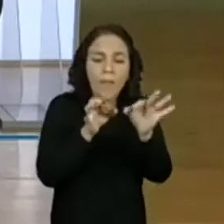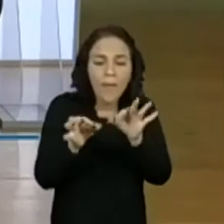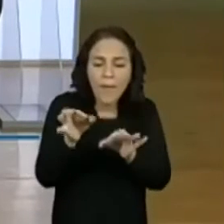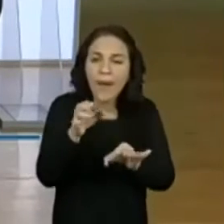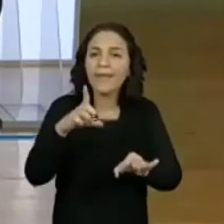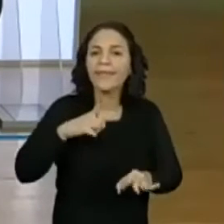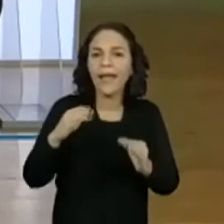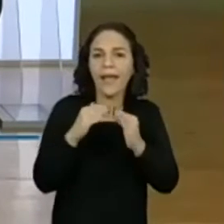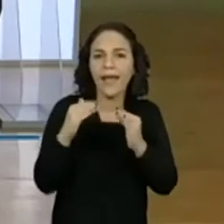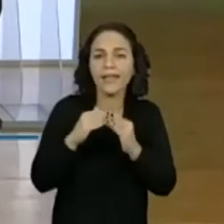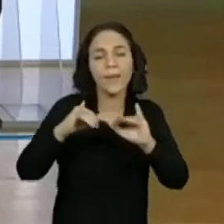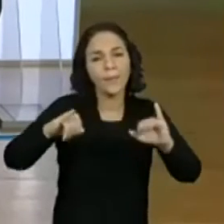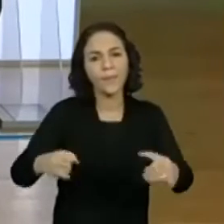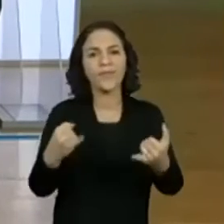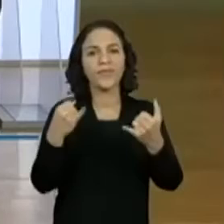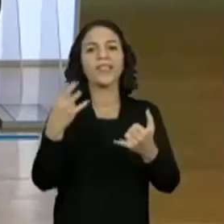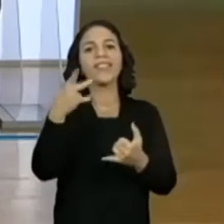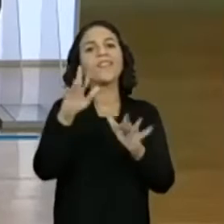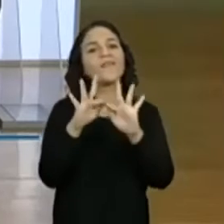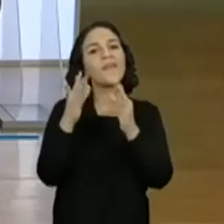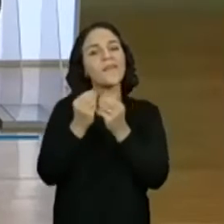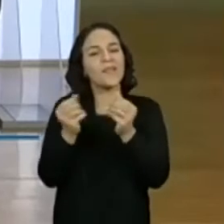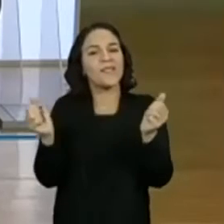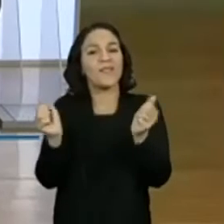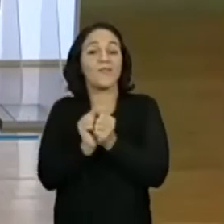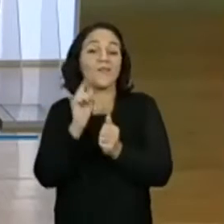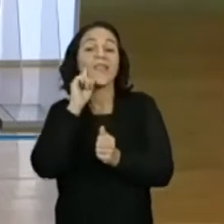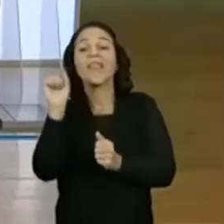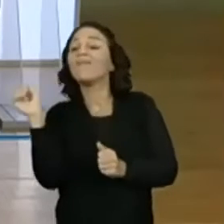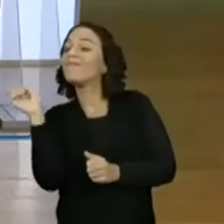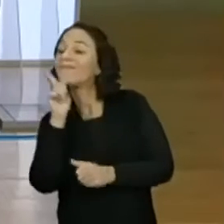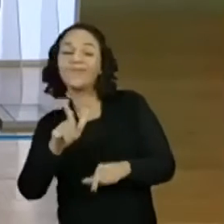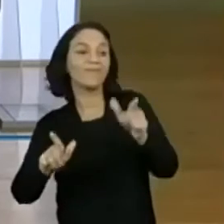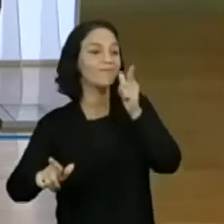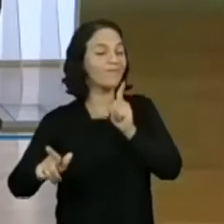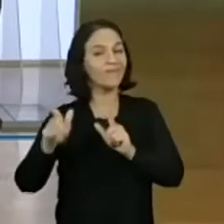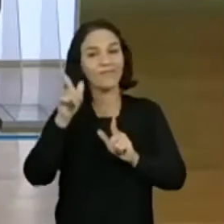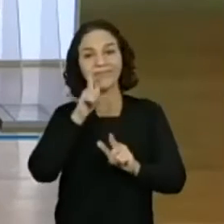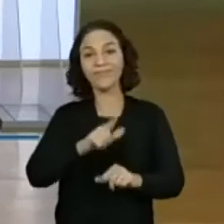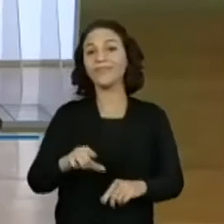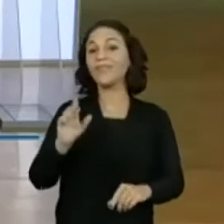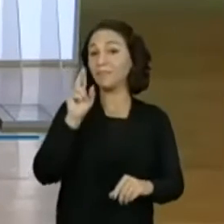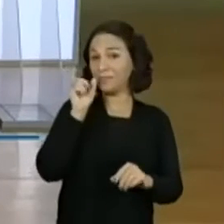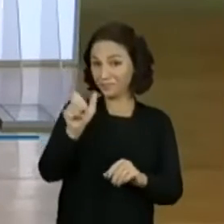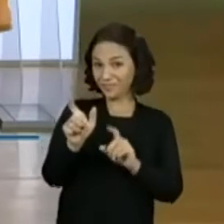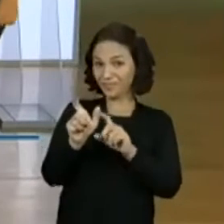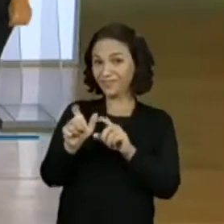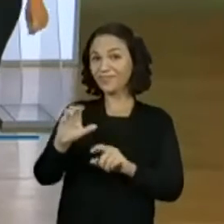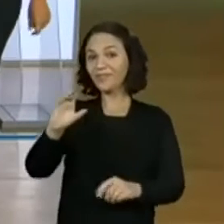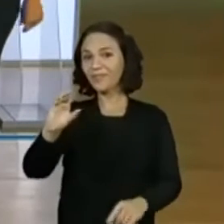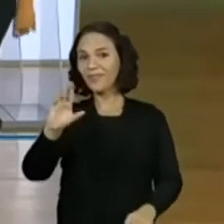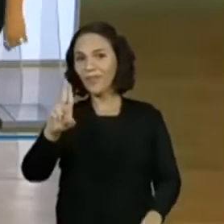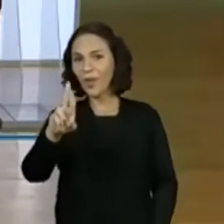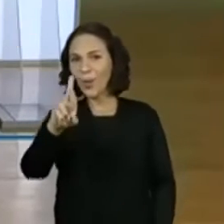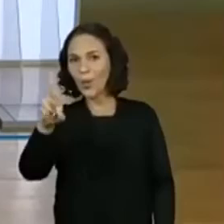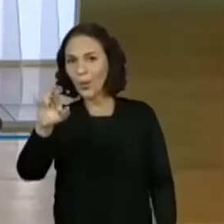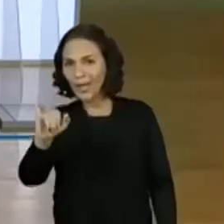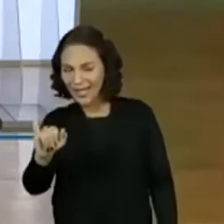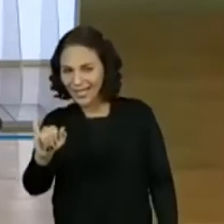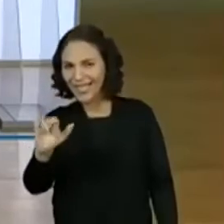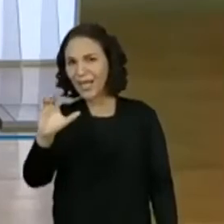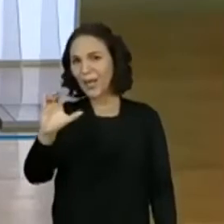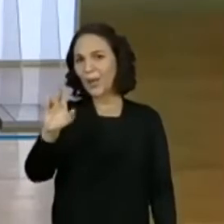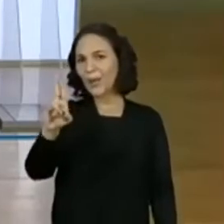tenham e façam aí com seus pais aí para ver quem acerta, hein? Não esqueçam, curre, curre, eu entro. Isso mesmo.